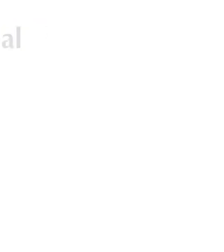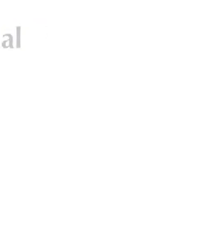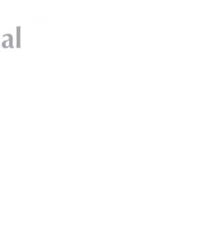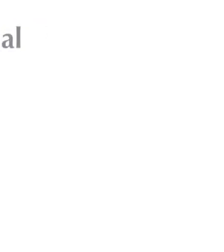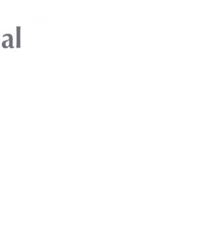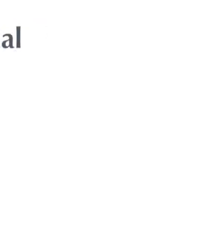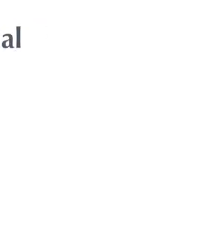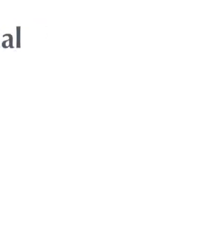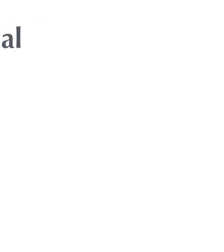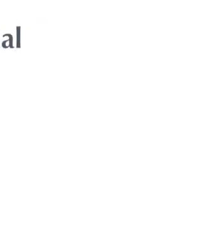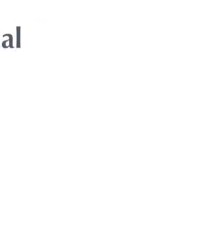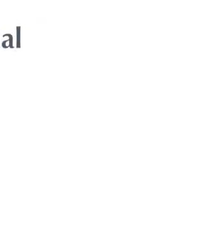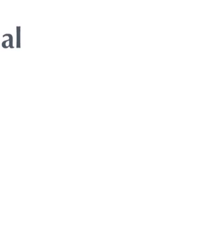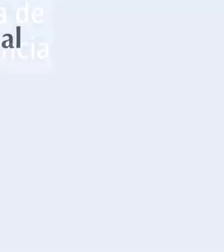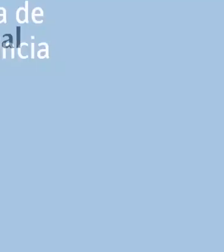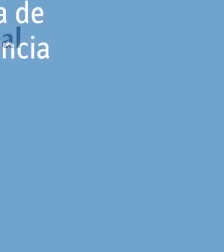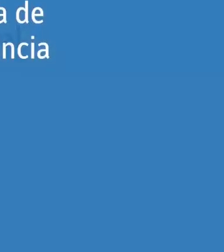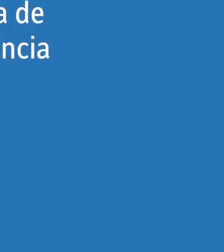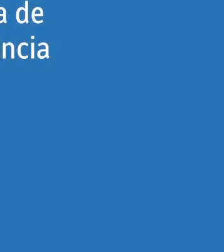Tchau.